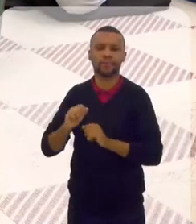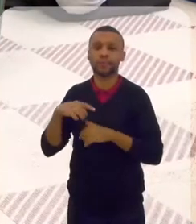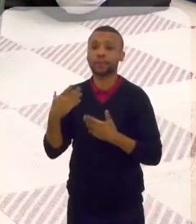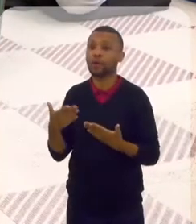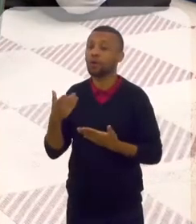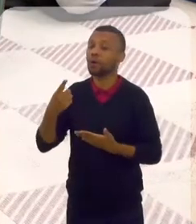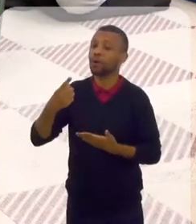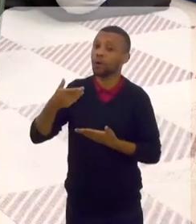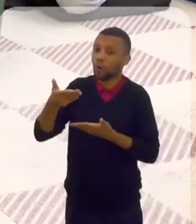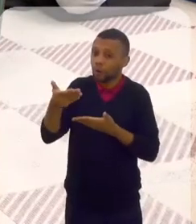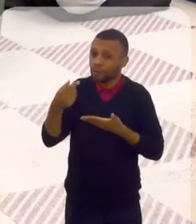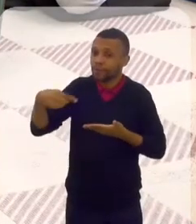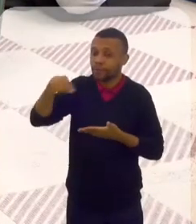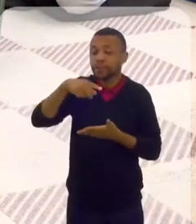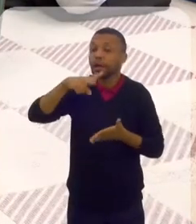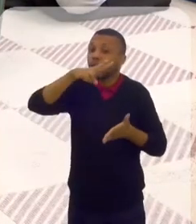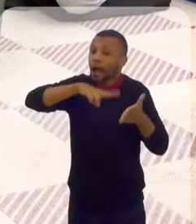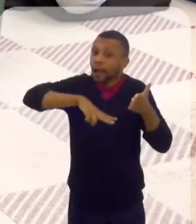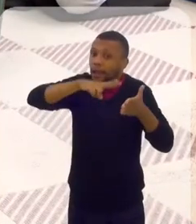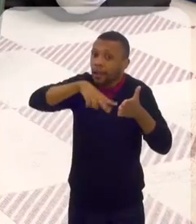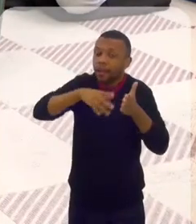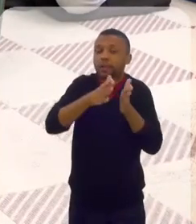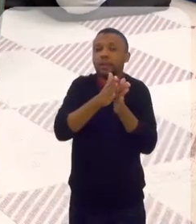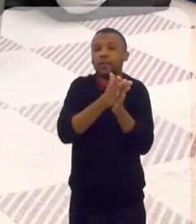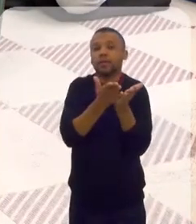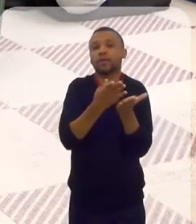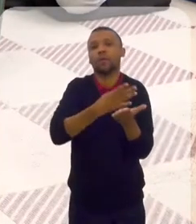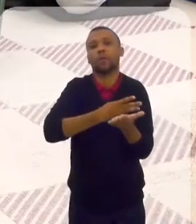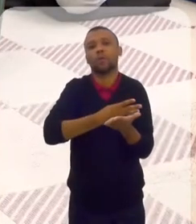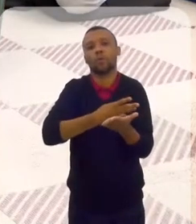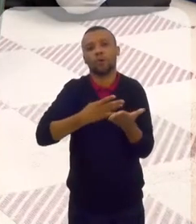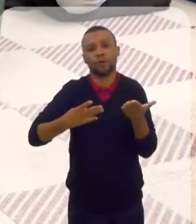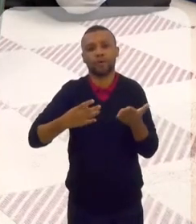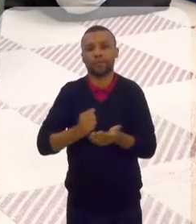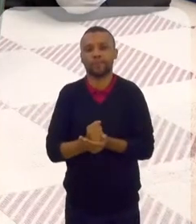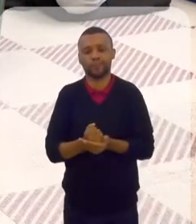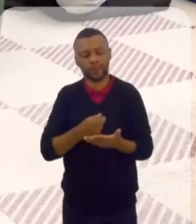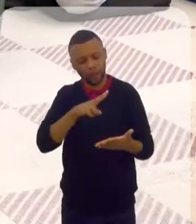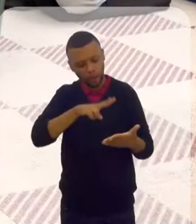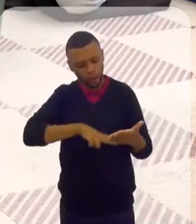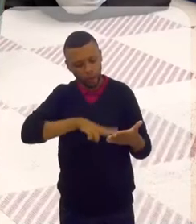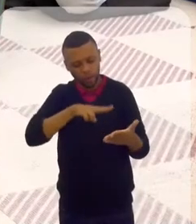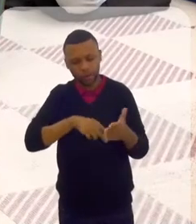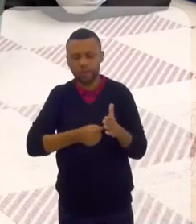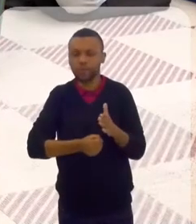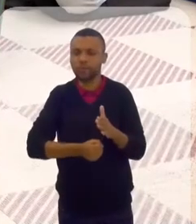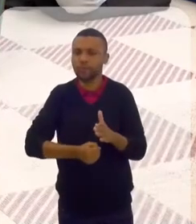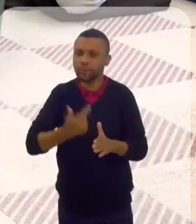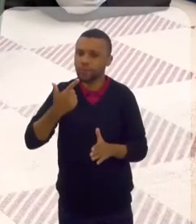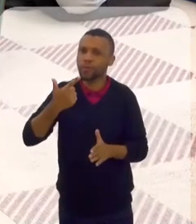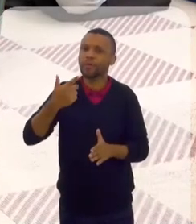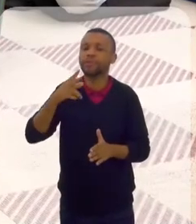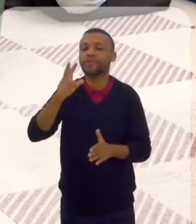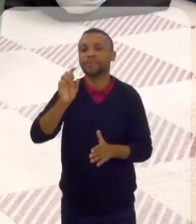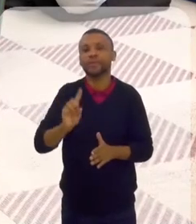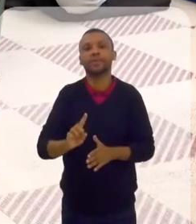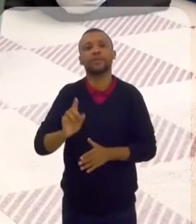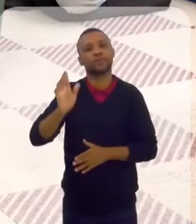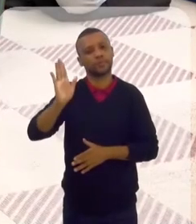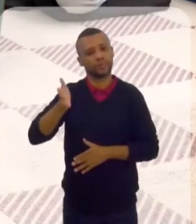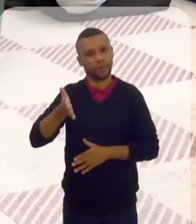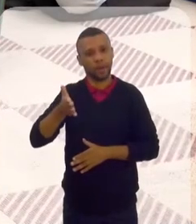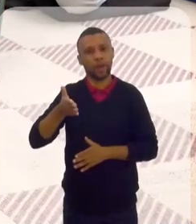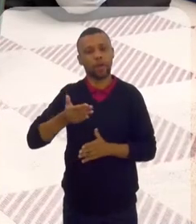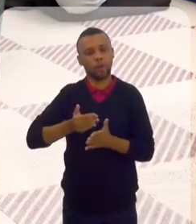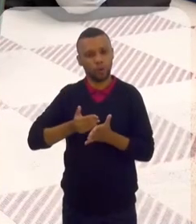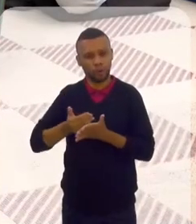convido a vocês a lerem o Alcorão. Eu li, já estou lendo pela segunda vez. Passei